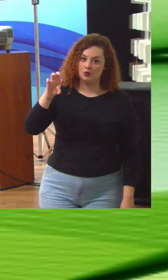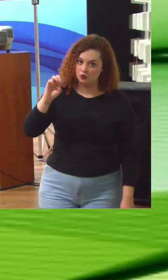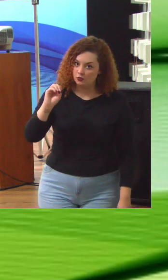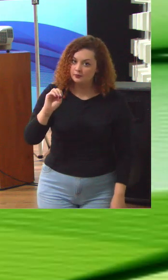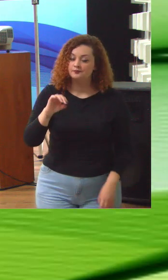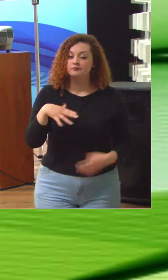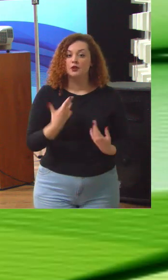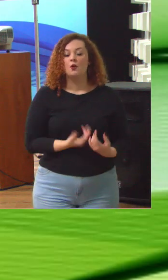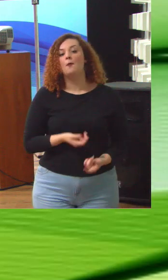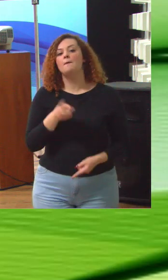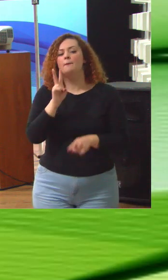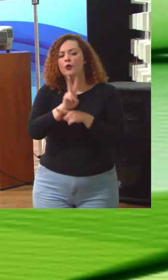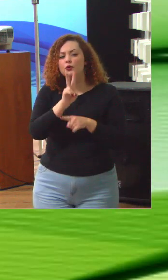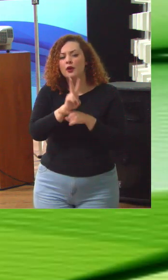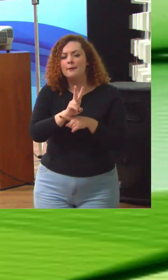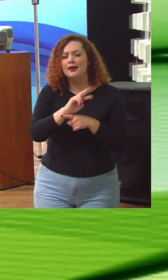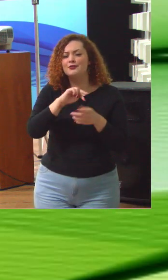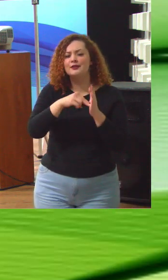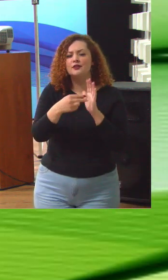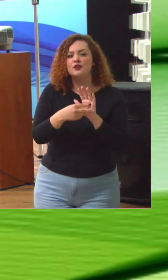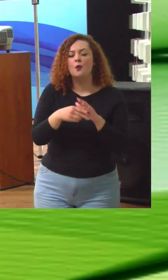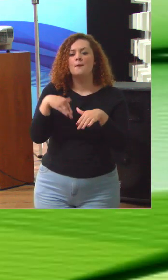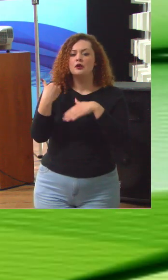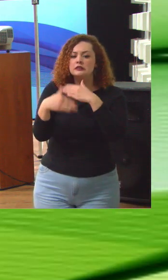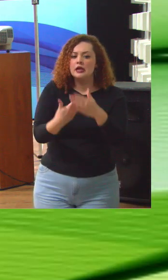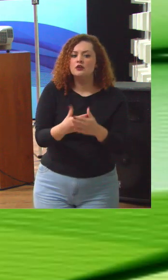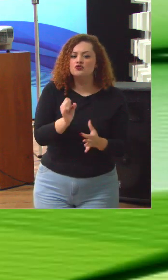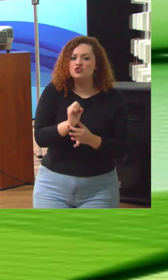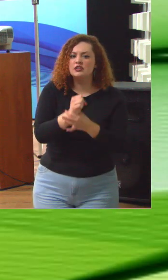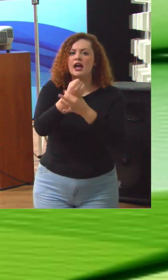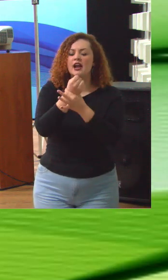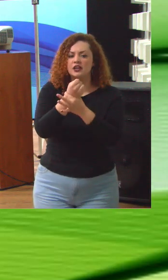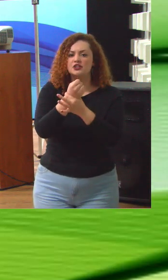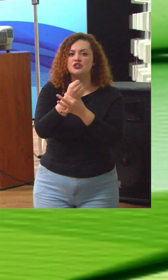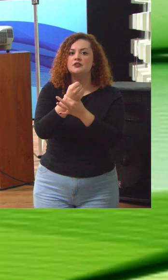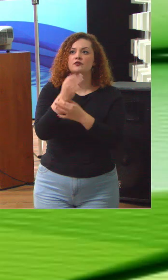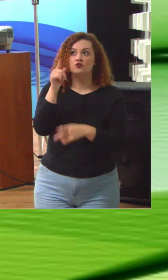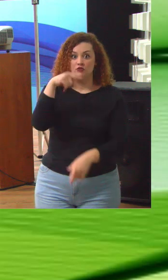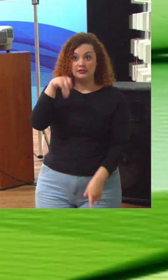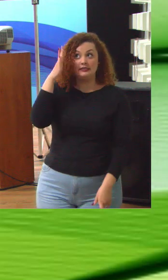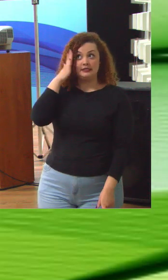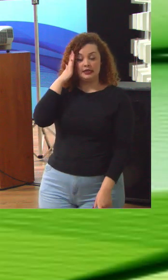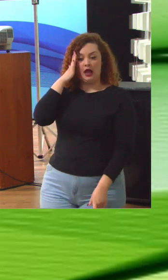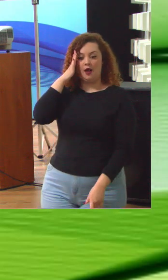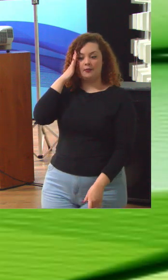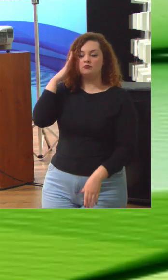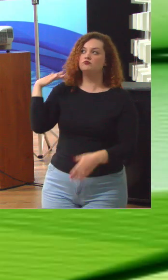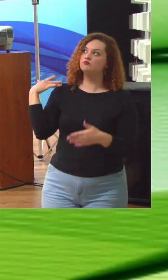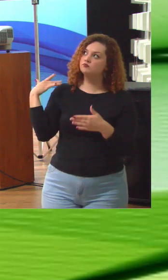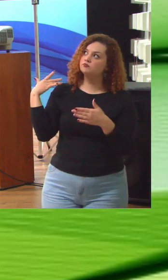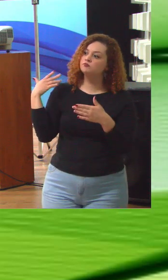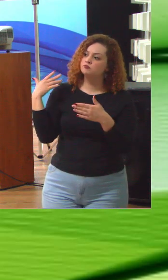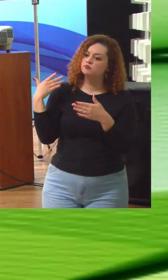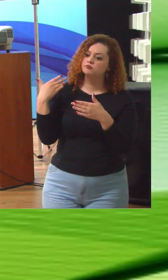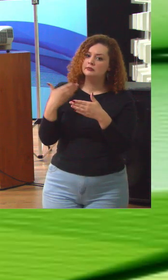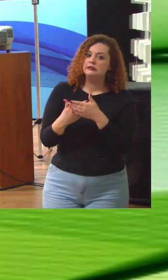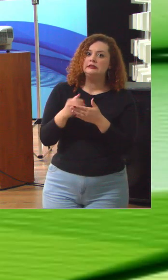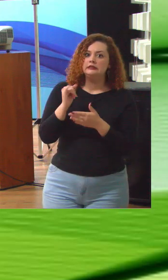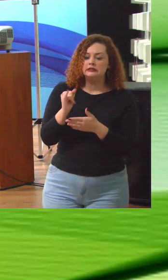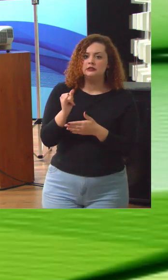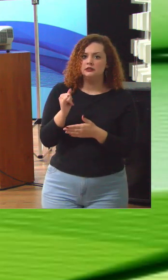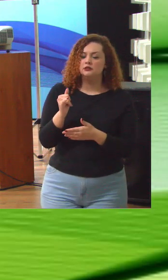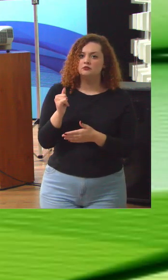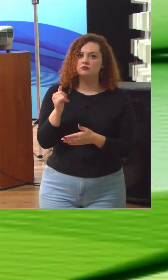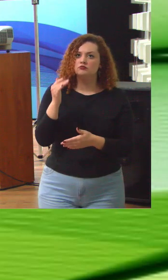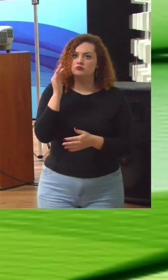monitoramento significa o processo de garantir que você sabe ao longo do tempo se está indo na direção determinada